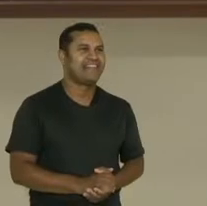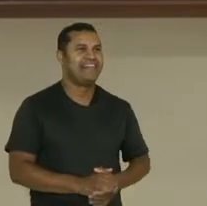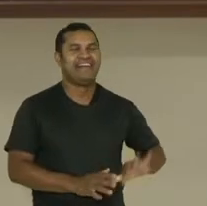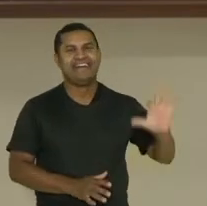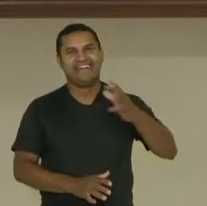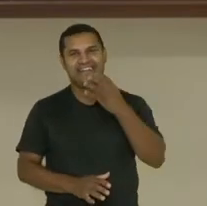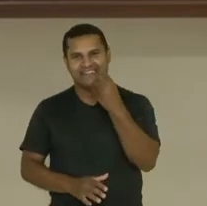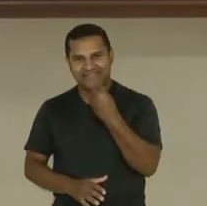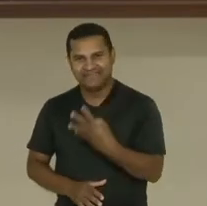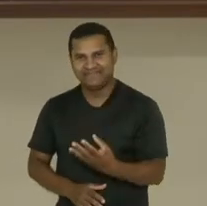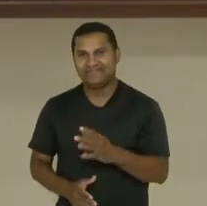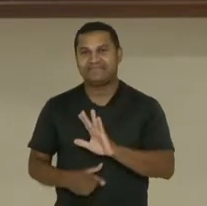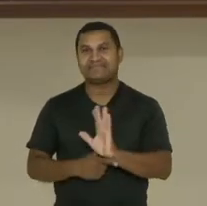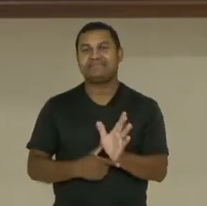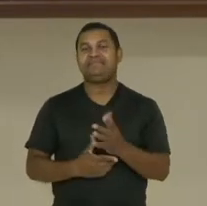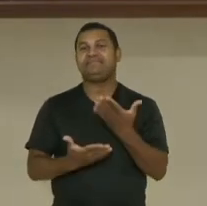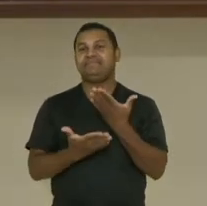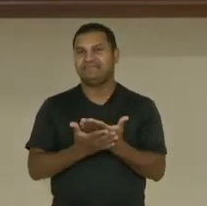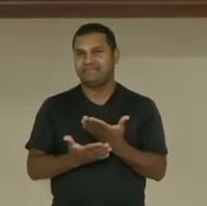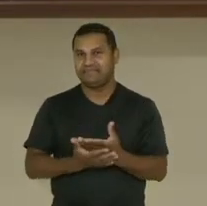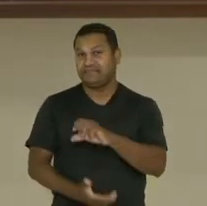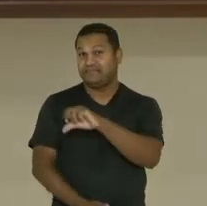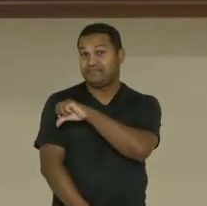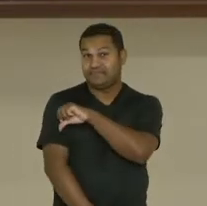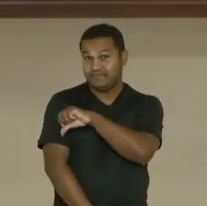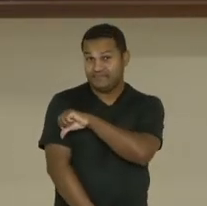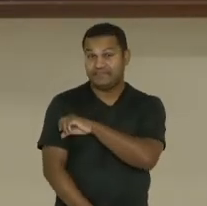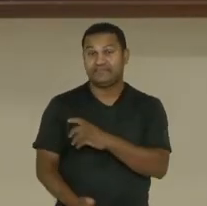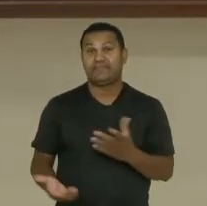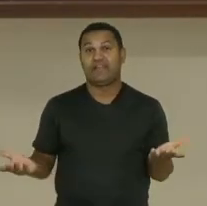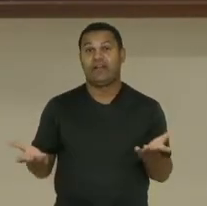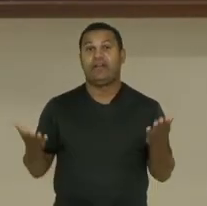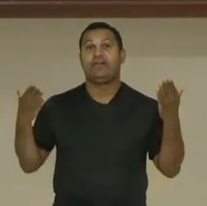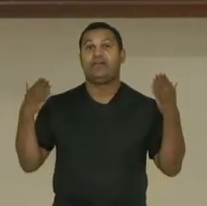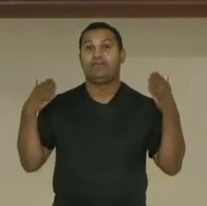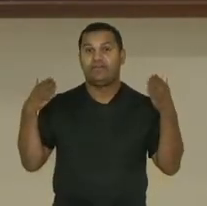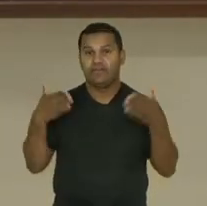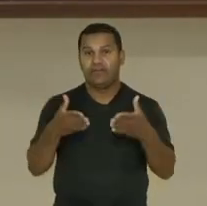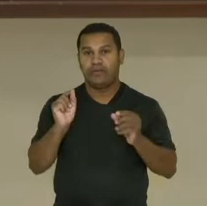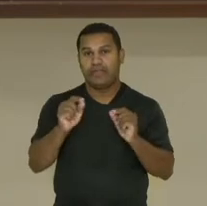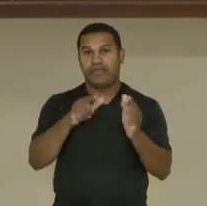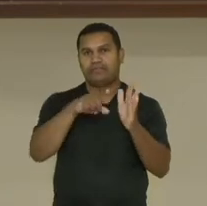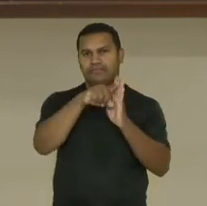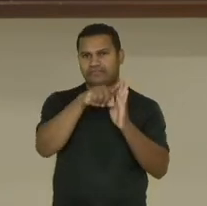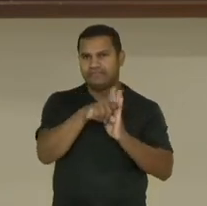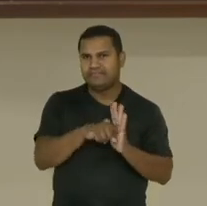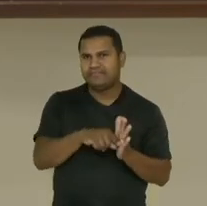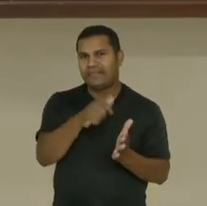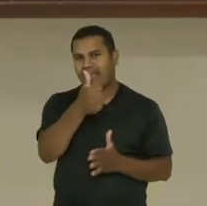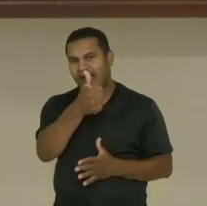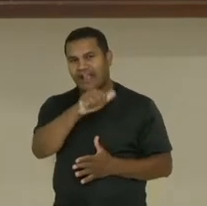Olá, estudantes do nono ano! Nesse vídeo vamos falar sobre análise e interpretação de dados. Vamos lá?